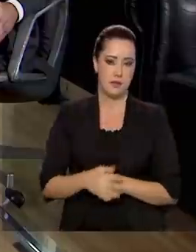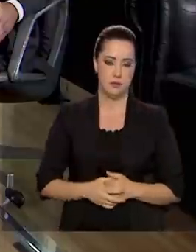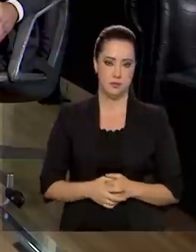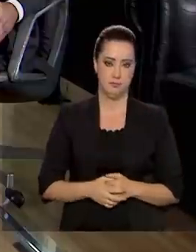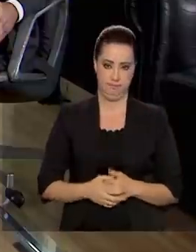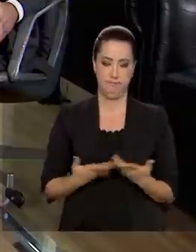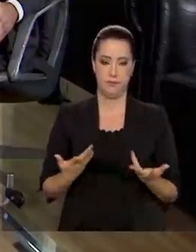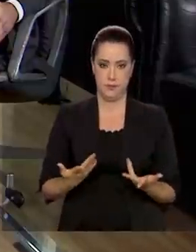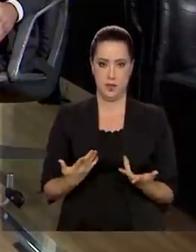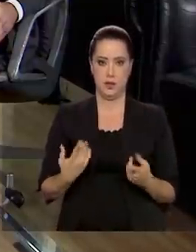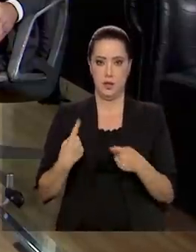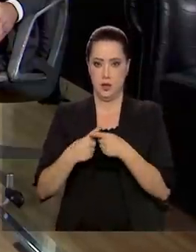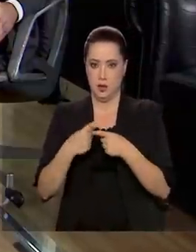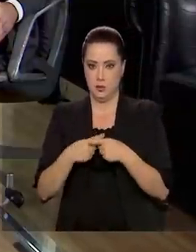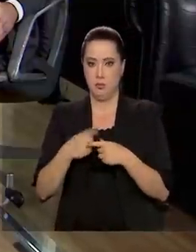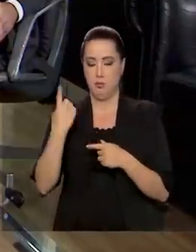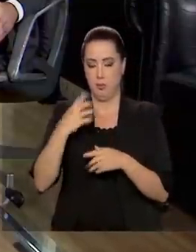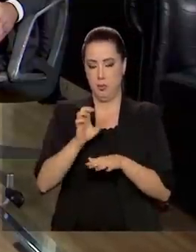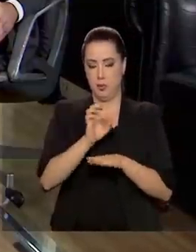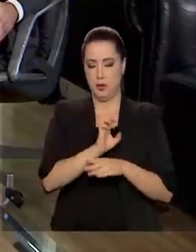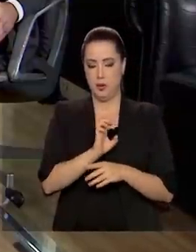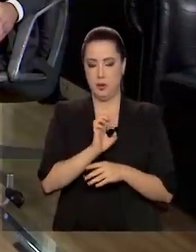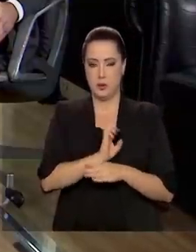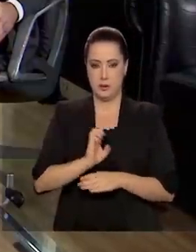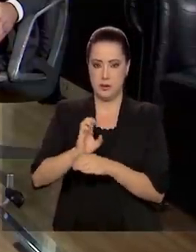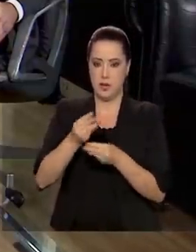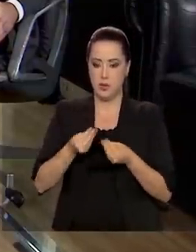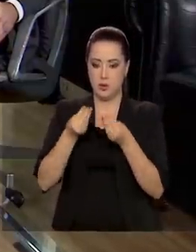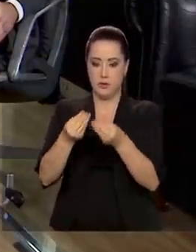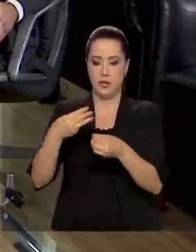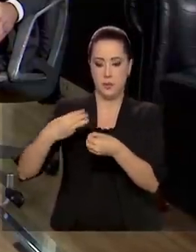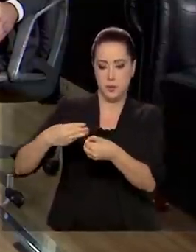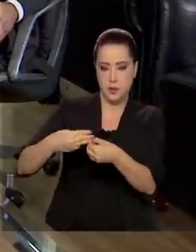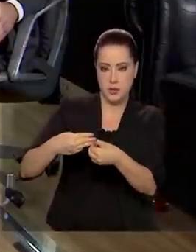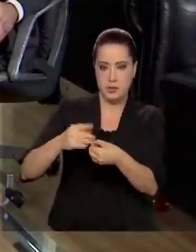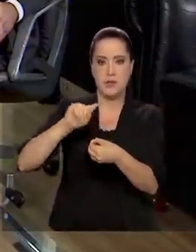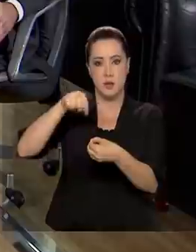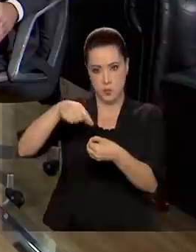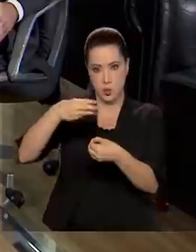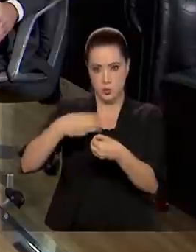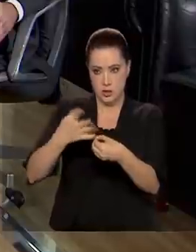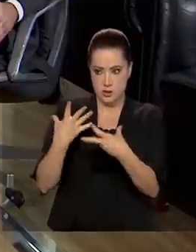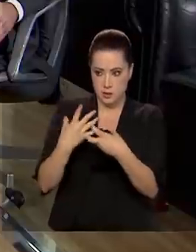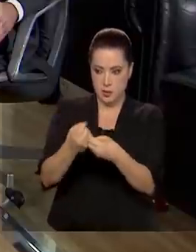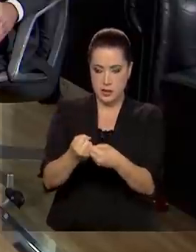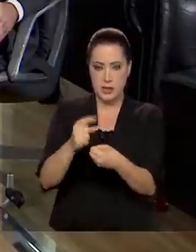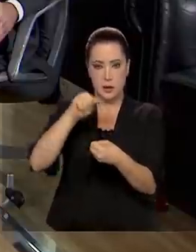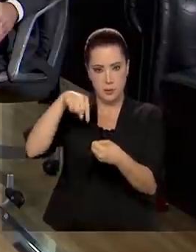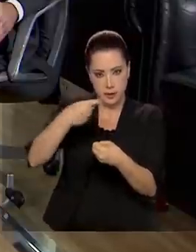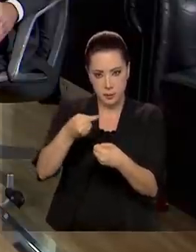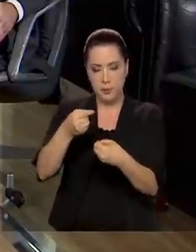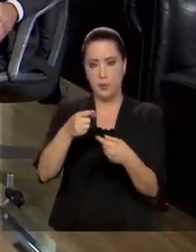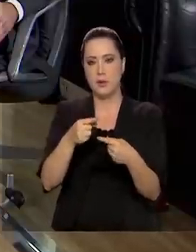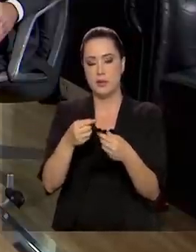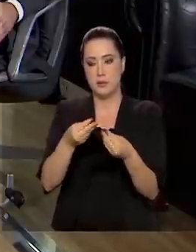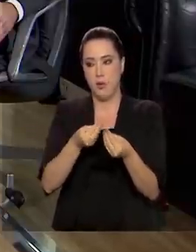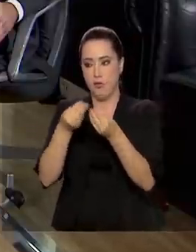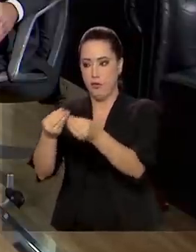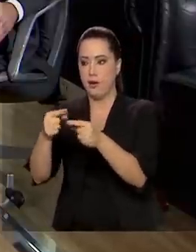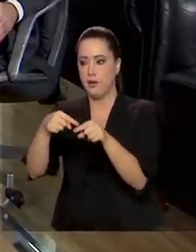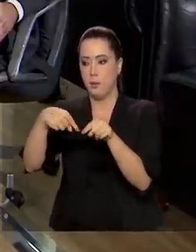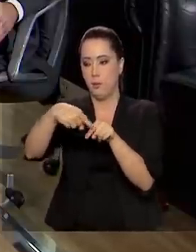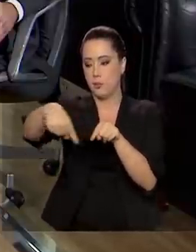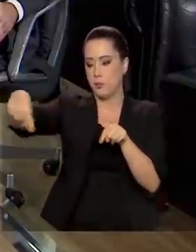até as salas de vacinação. Qual é a periodicidade, quanto vai ficar em cada ponto,